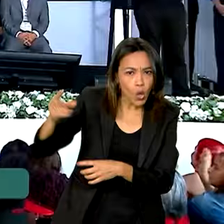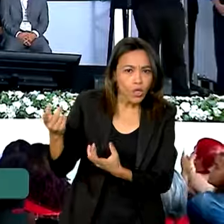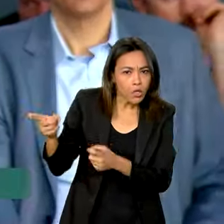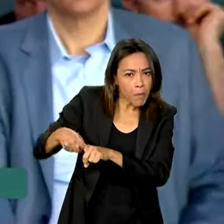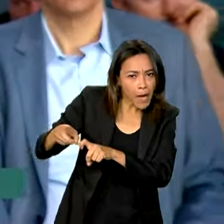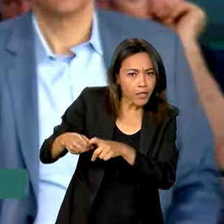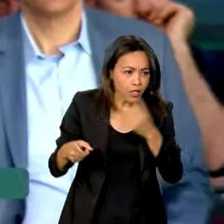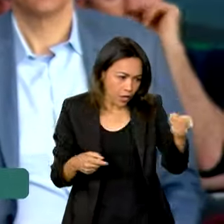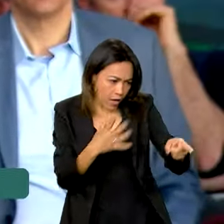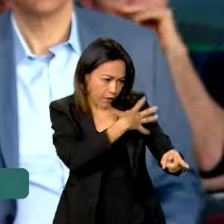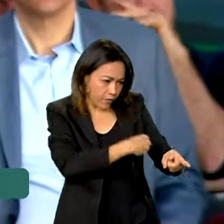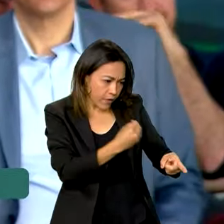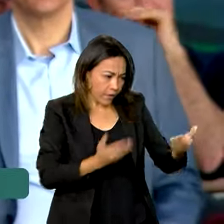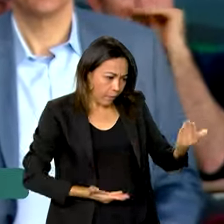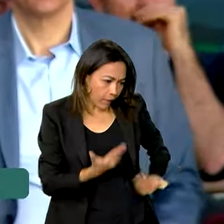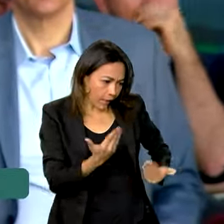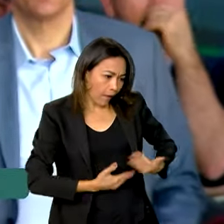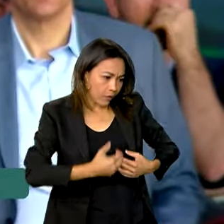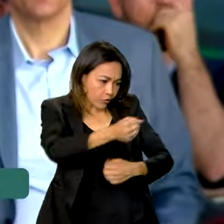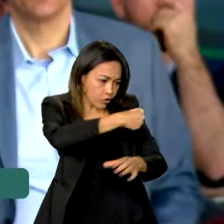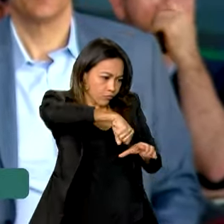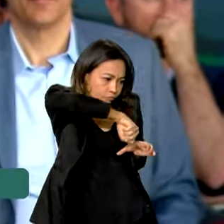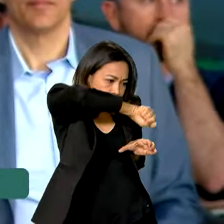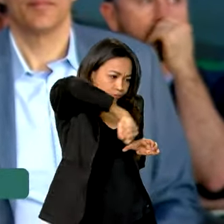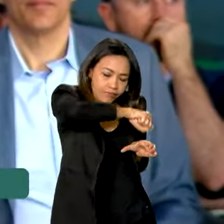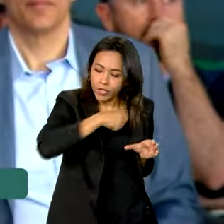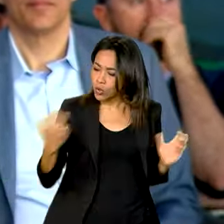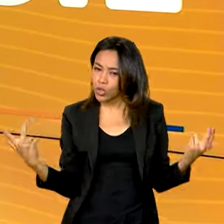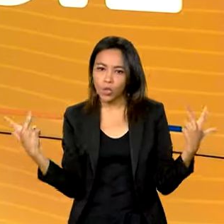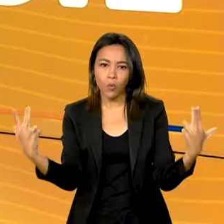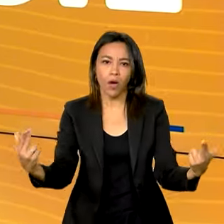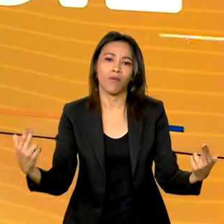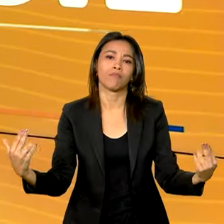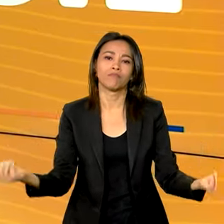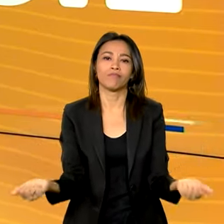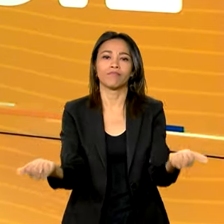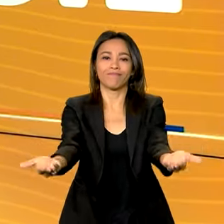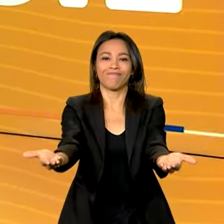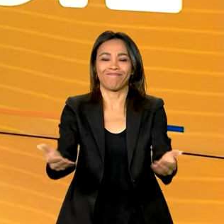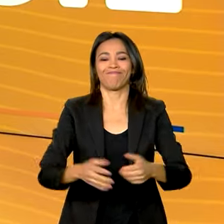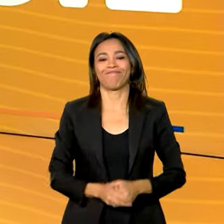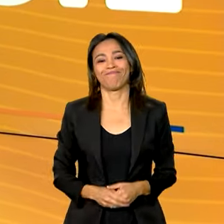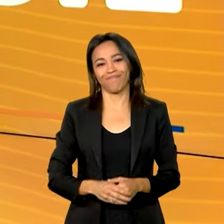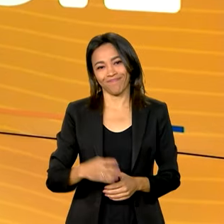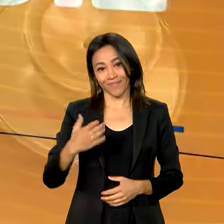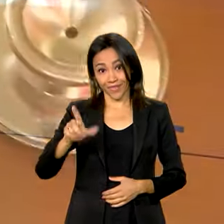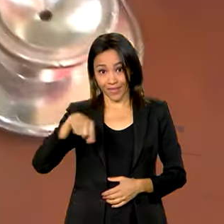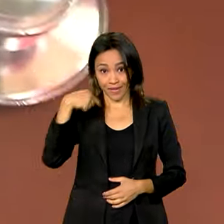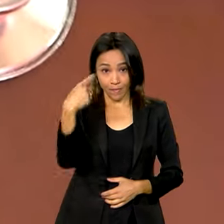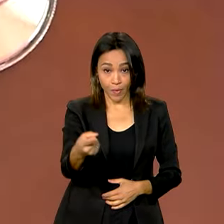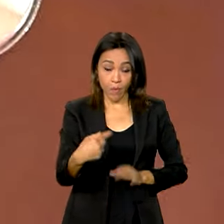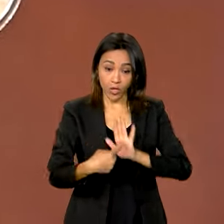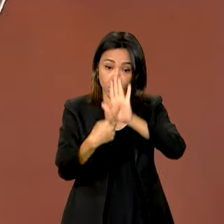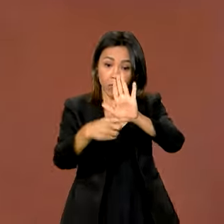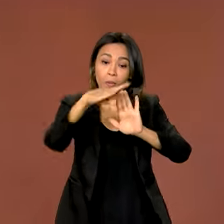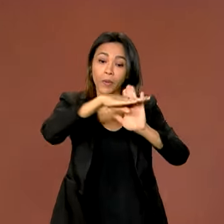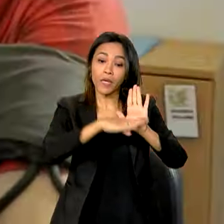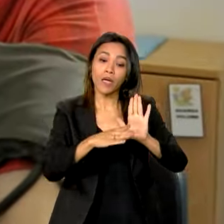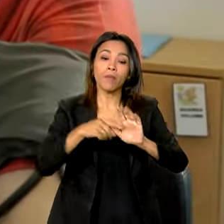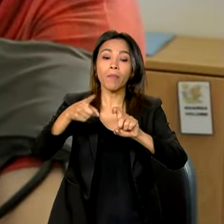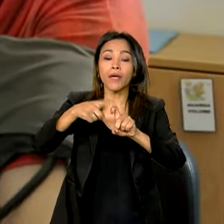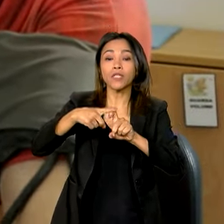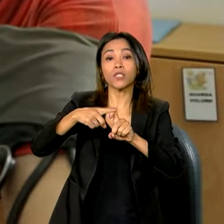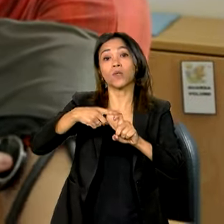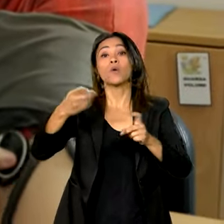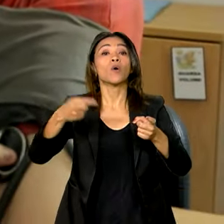doméstica. E que estudem e disputem a vaga. Veja a seguir mais médicos no quadro Brasil